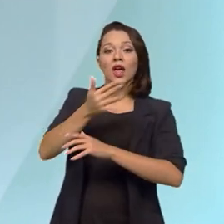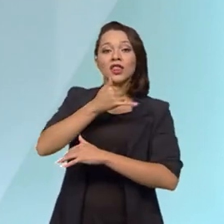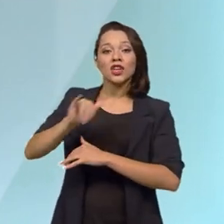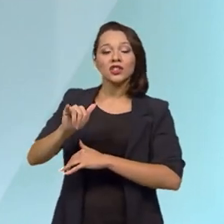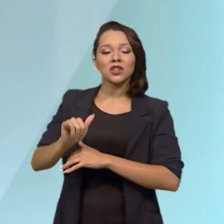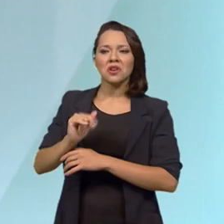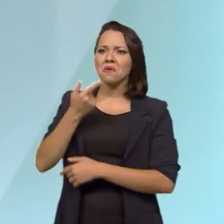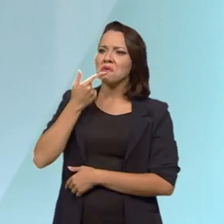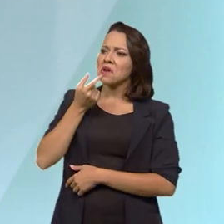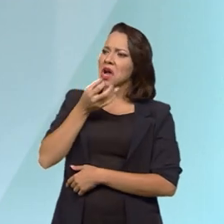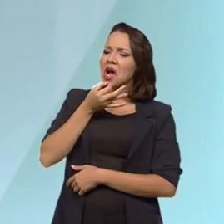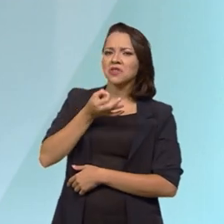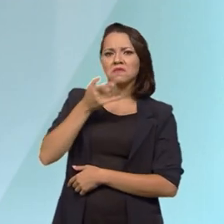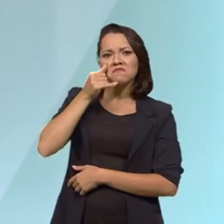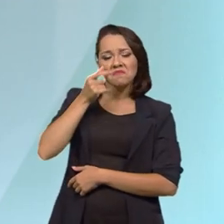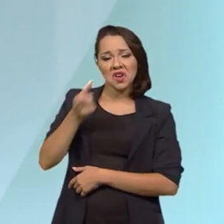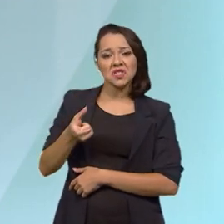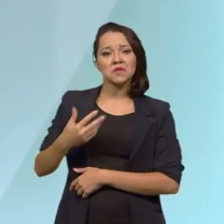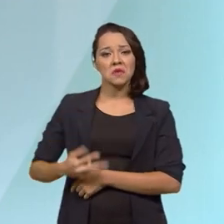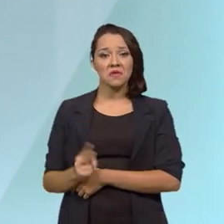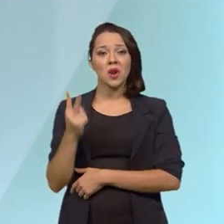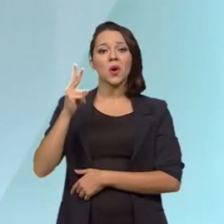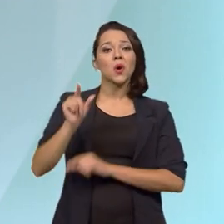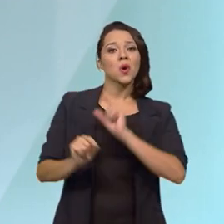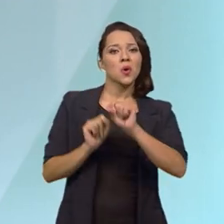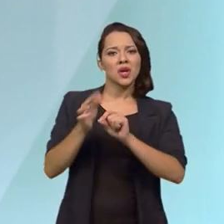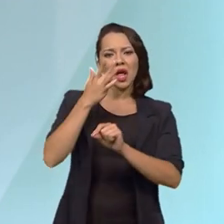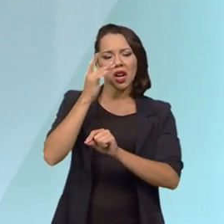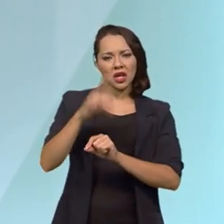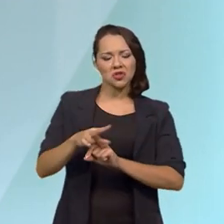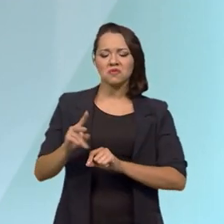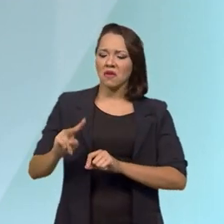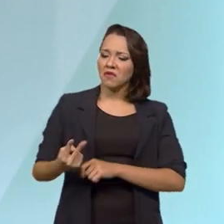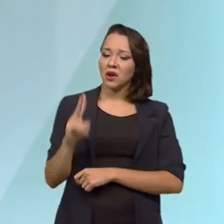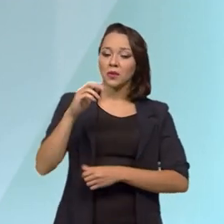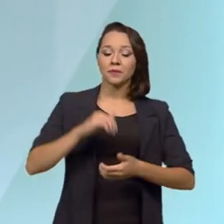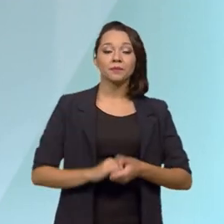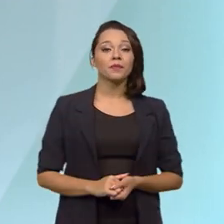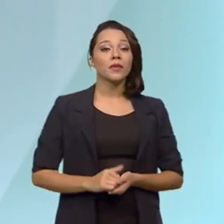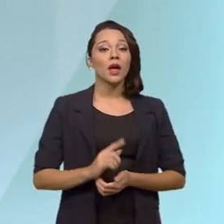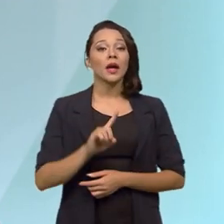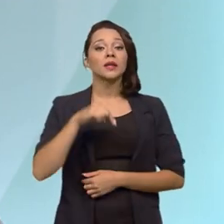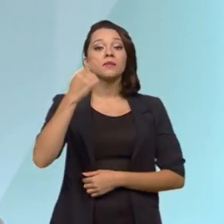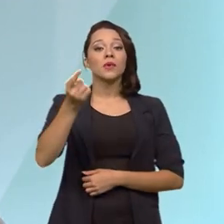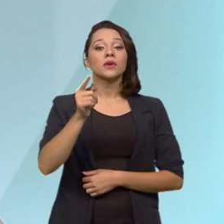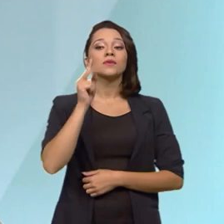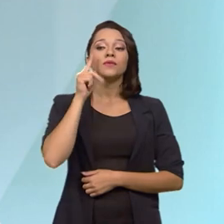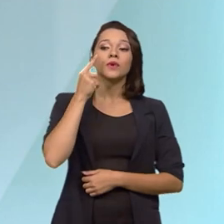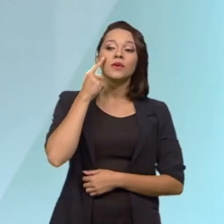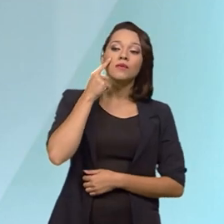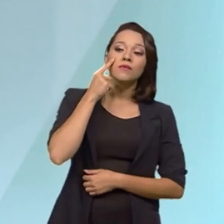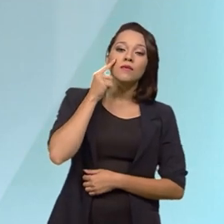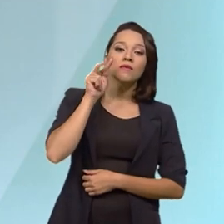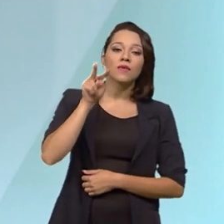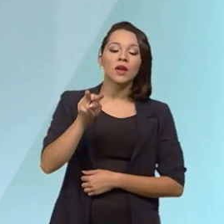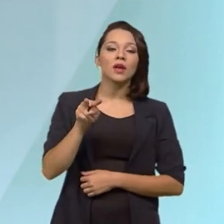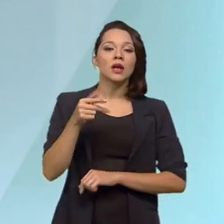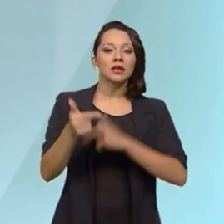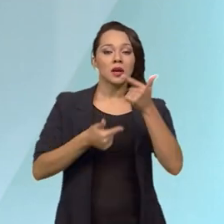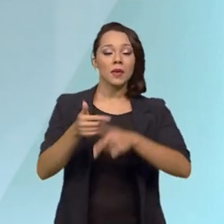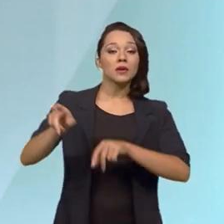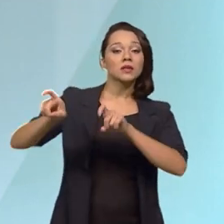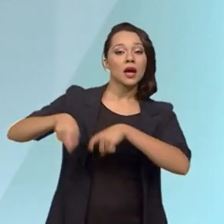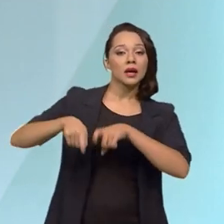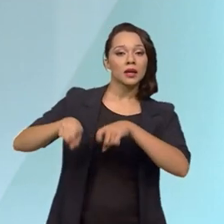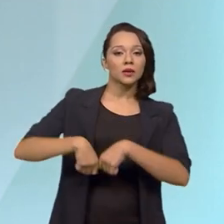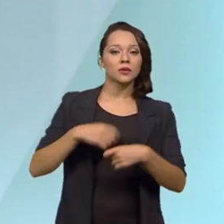interessante de você trazer valor àquilo que é lixo. Do outro lado, eu fui ver atividades agrícolas.